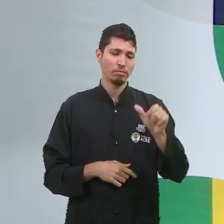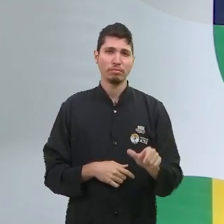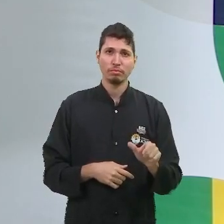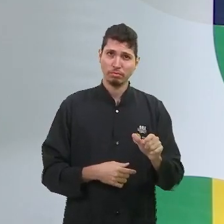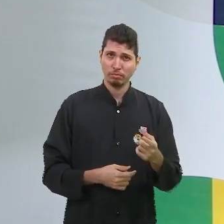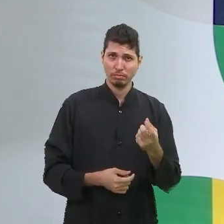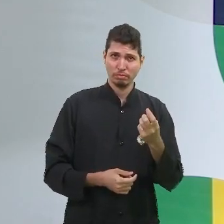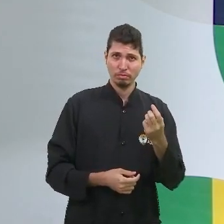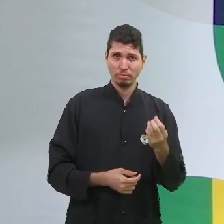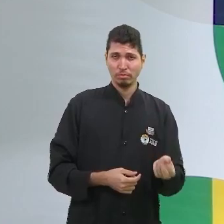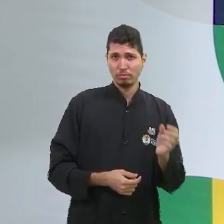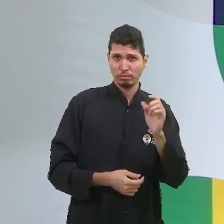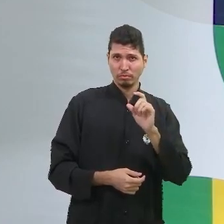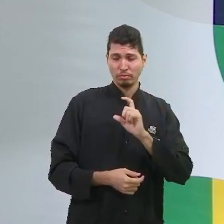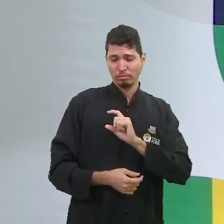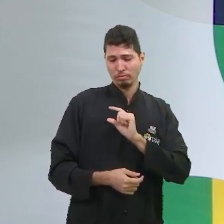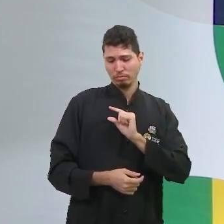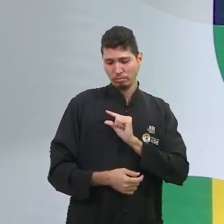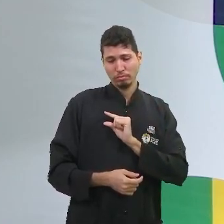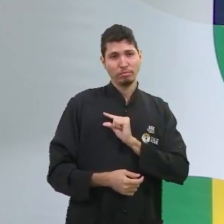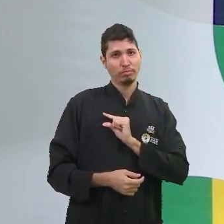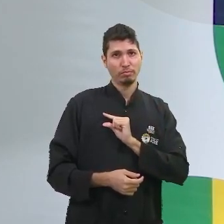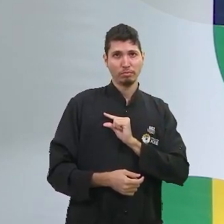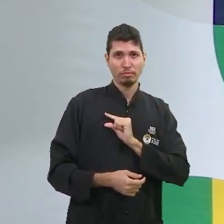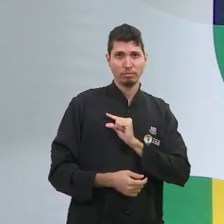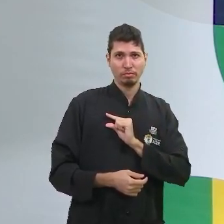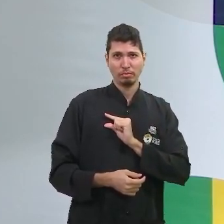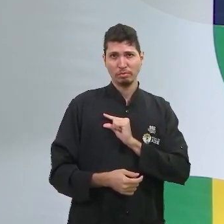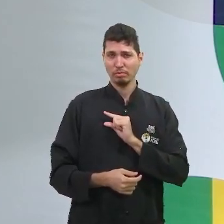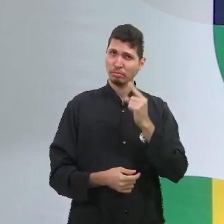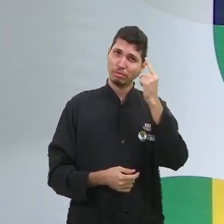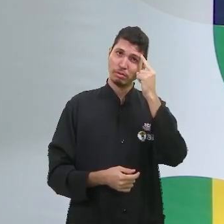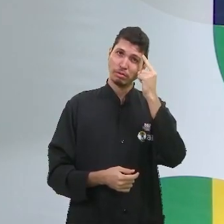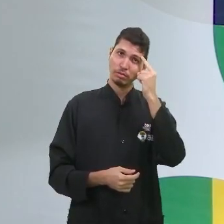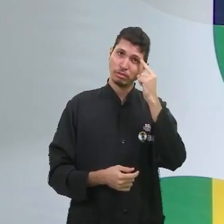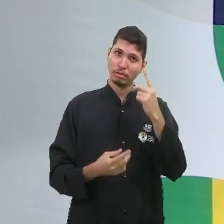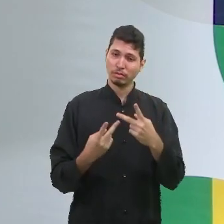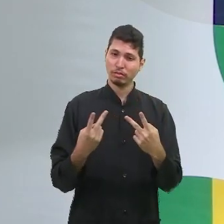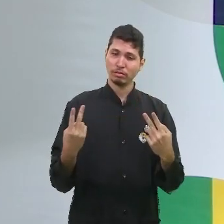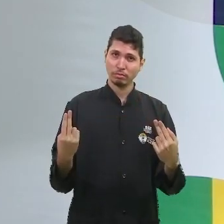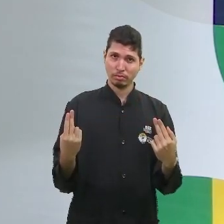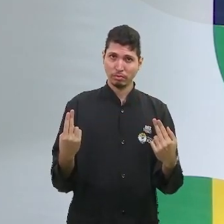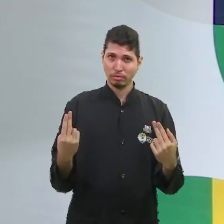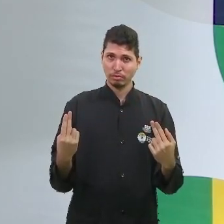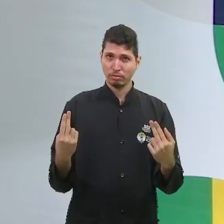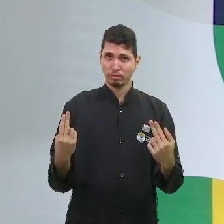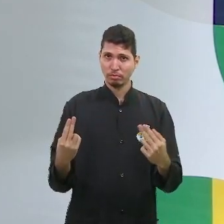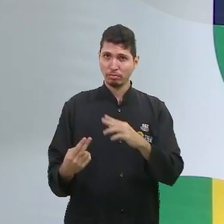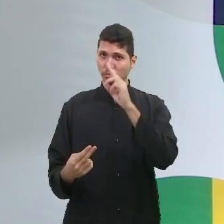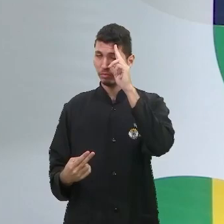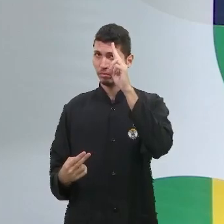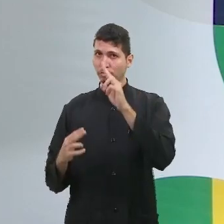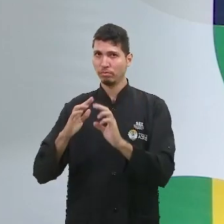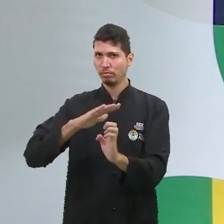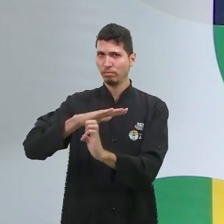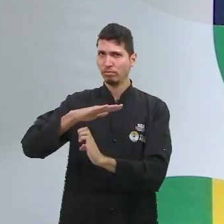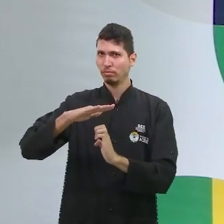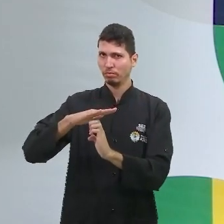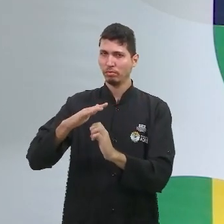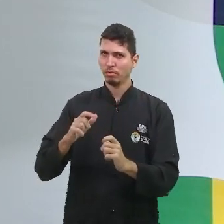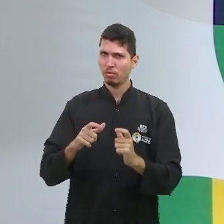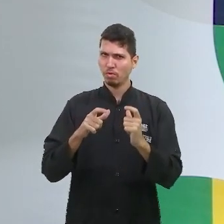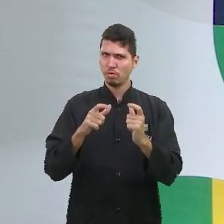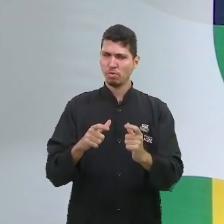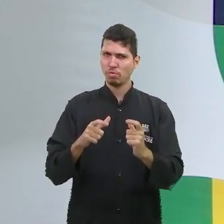vai ter o mesmo padrão de vida de um empresário muito rico. Onde que os filhos vão estudar? Uma